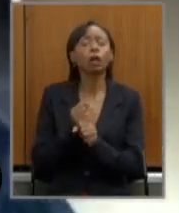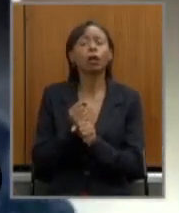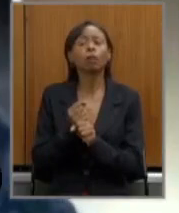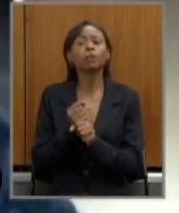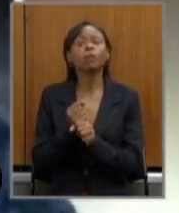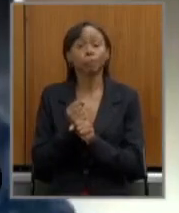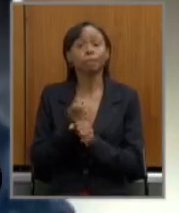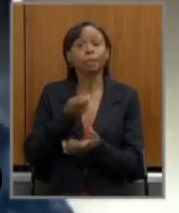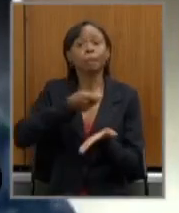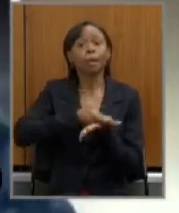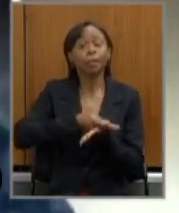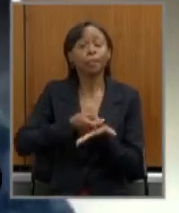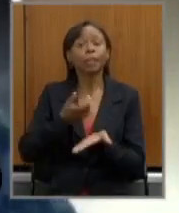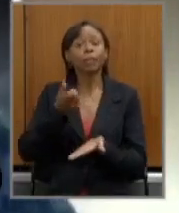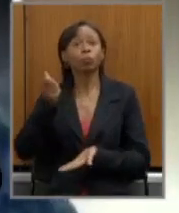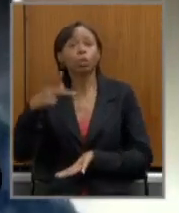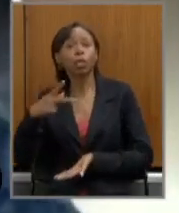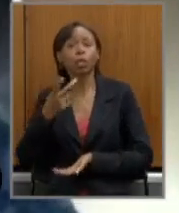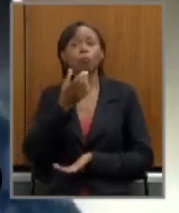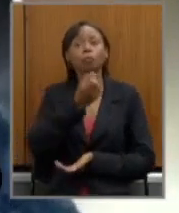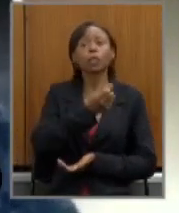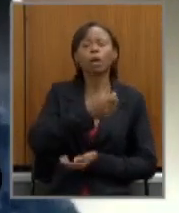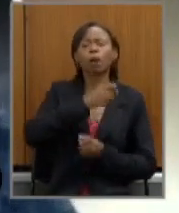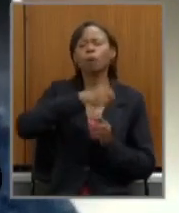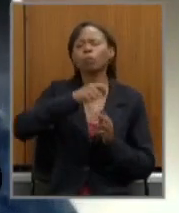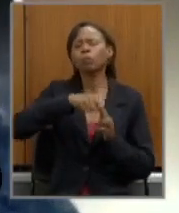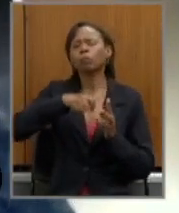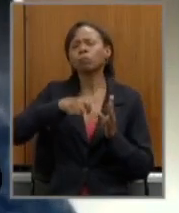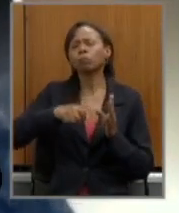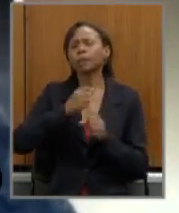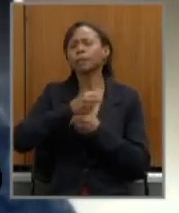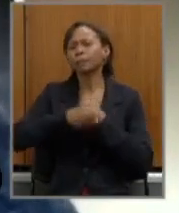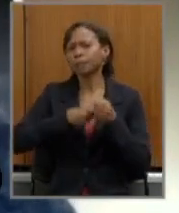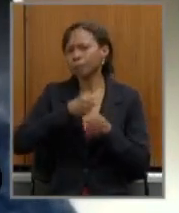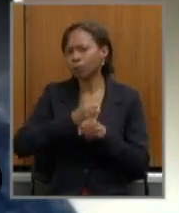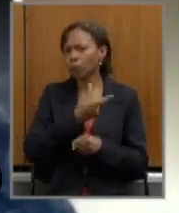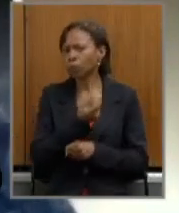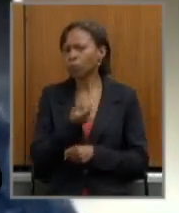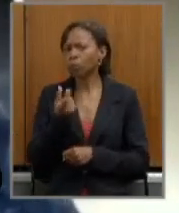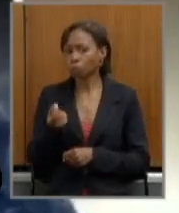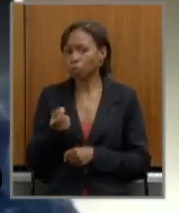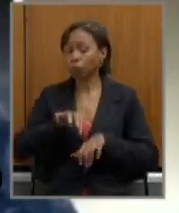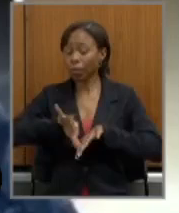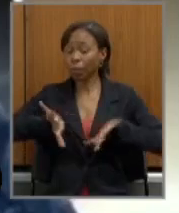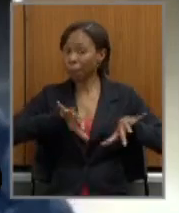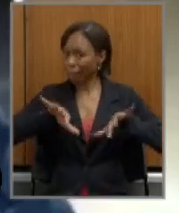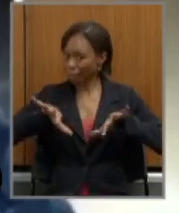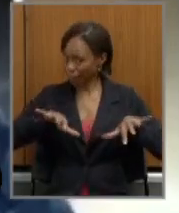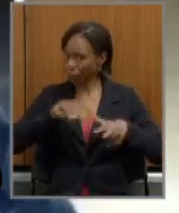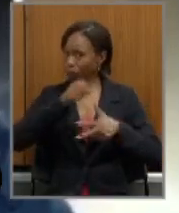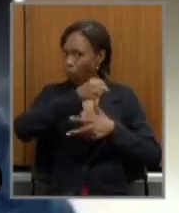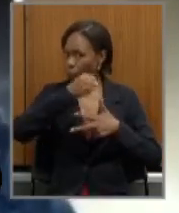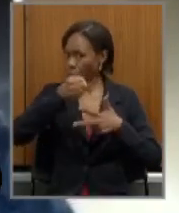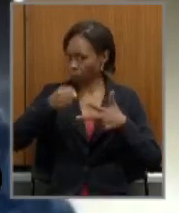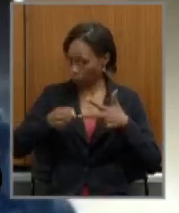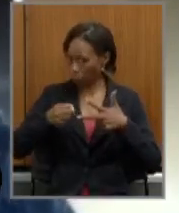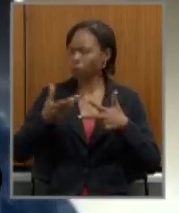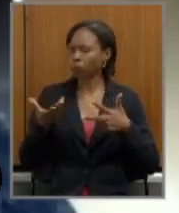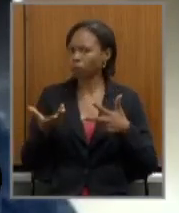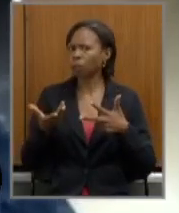de aposentadorias em pessoas mês a mês em 2020 individualizada por poder e aí o poder